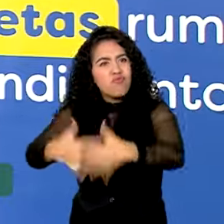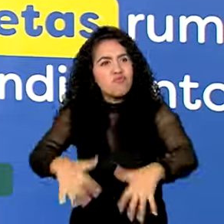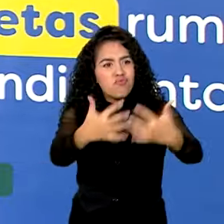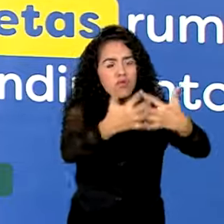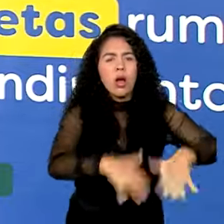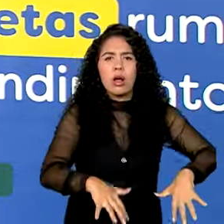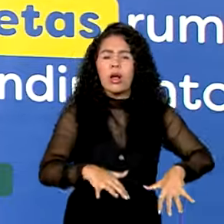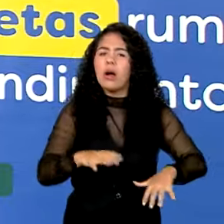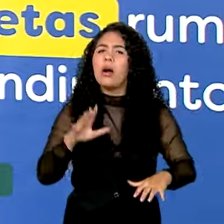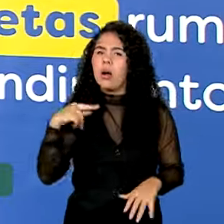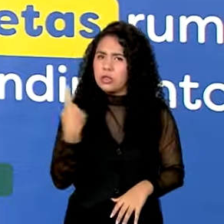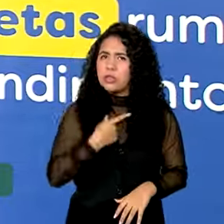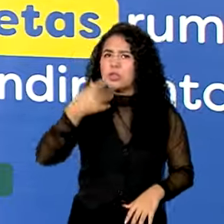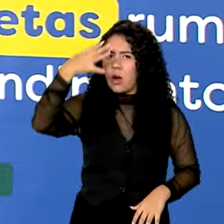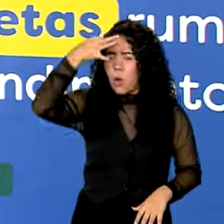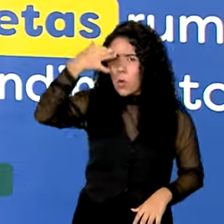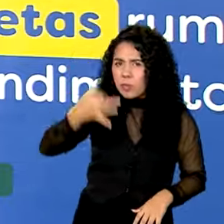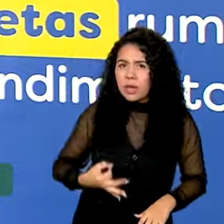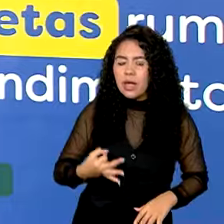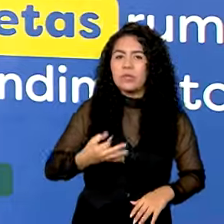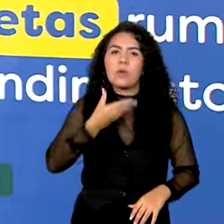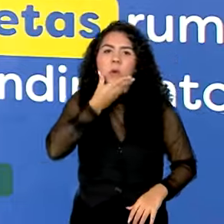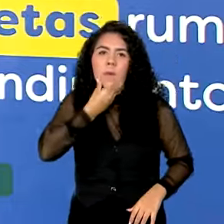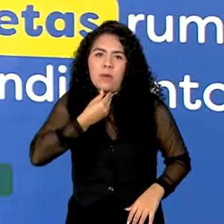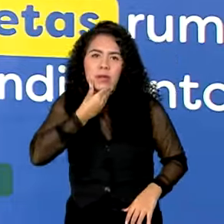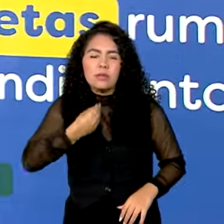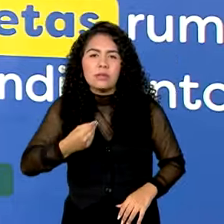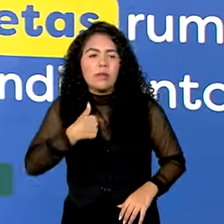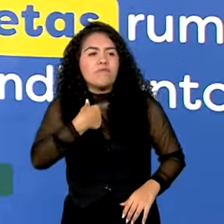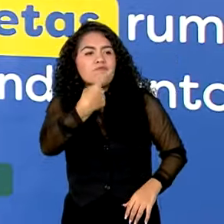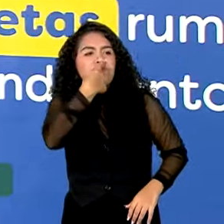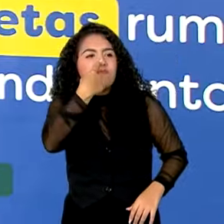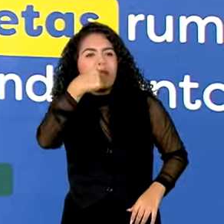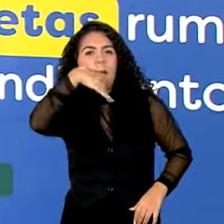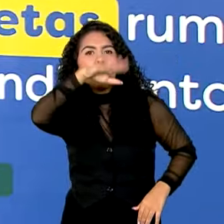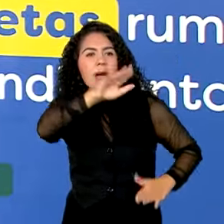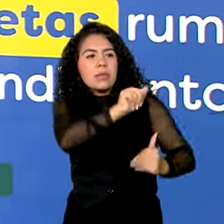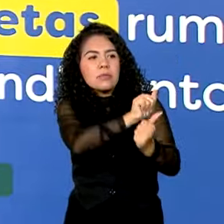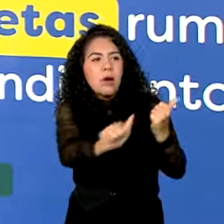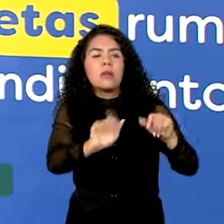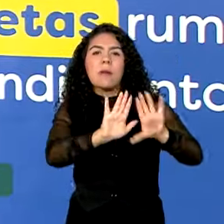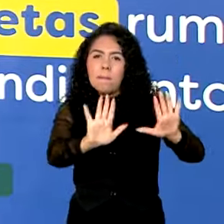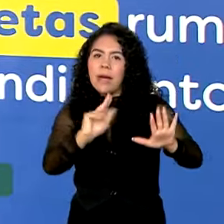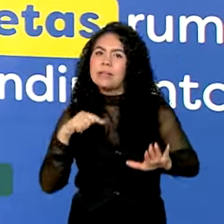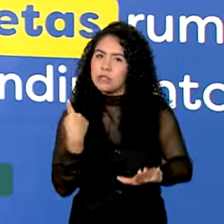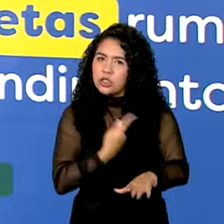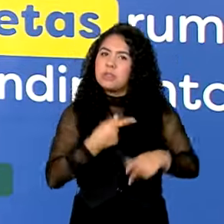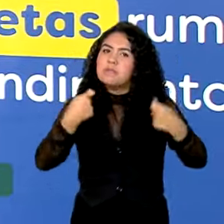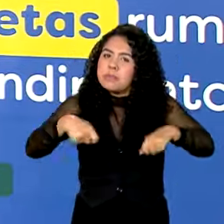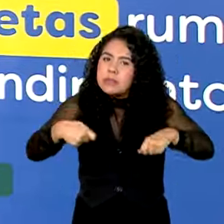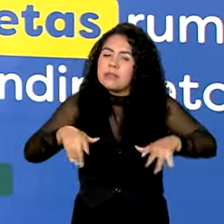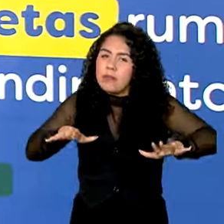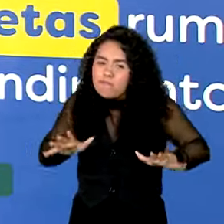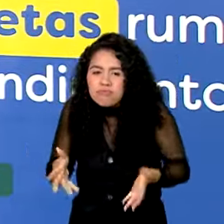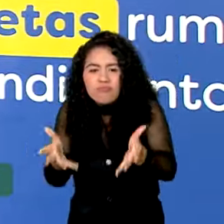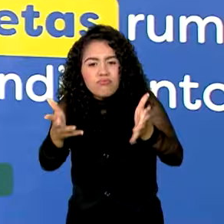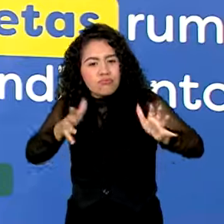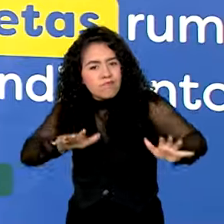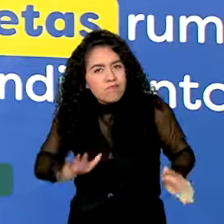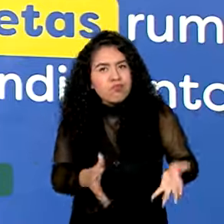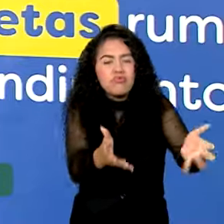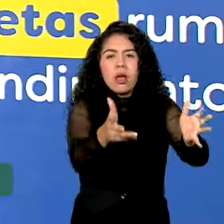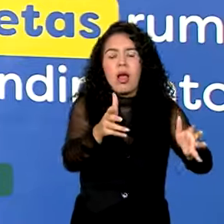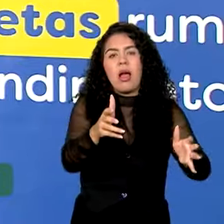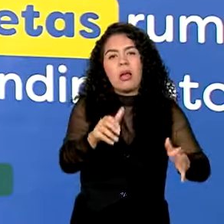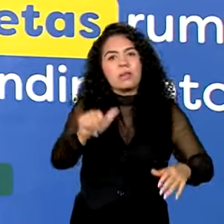que entende que o masculino naturalmente se identifica mais com o esporte e a gente precisa cada vez mais fomentar o incentivo